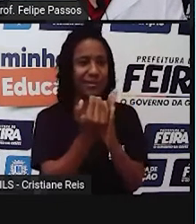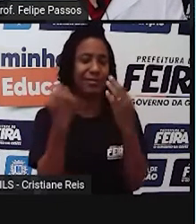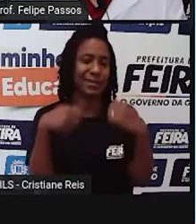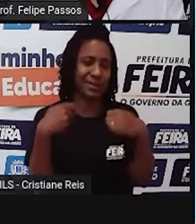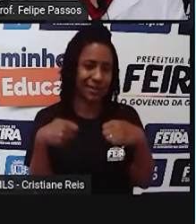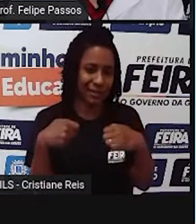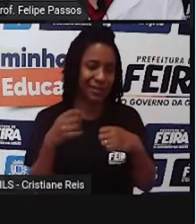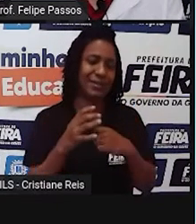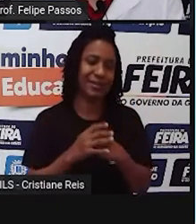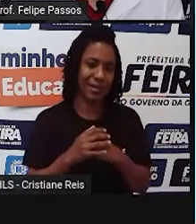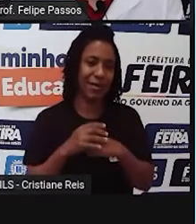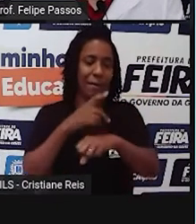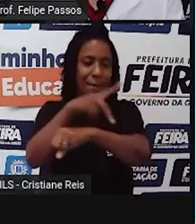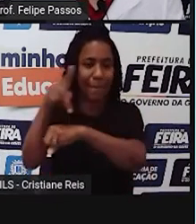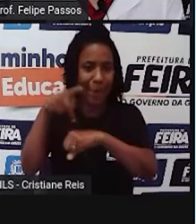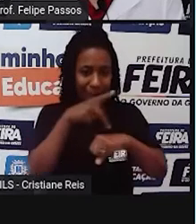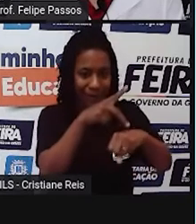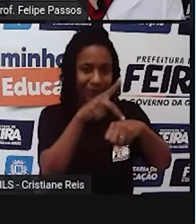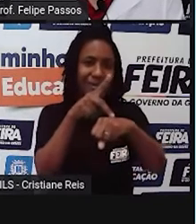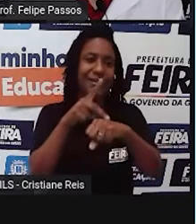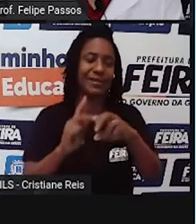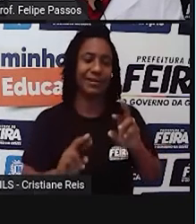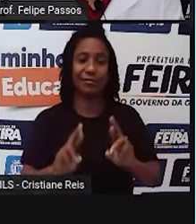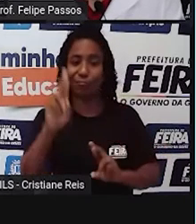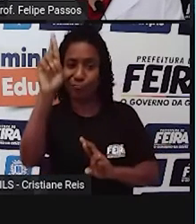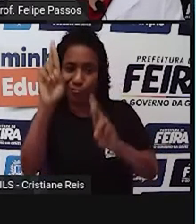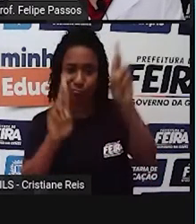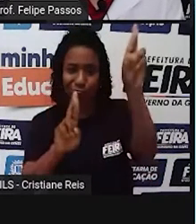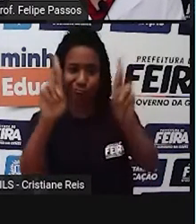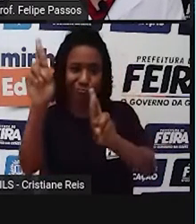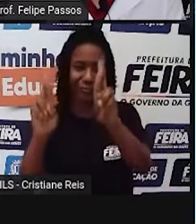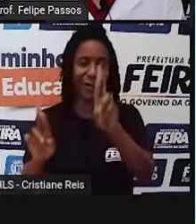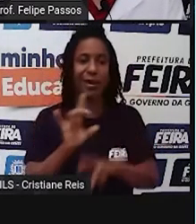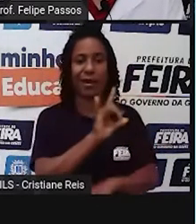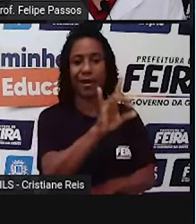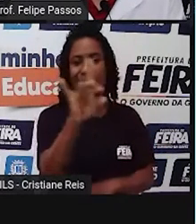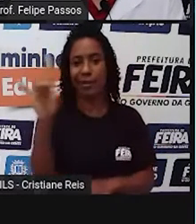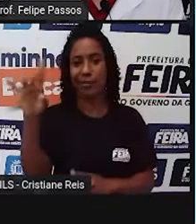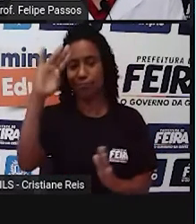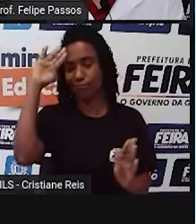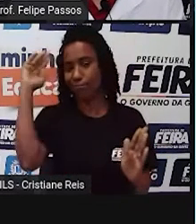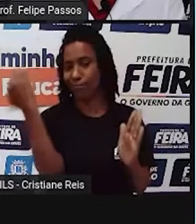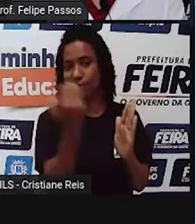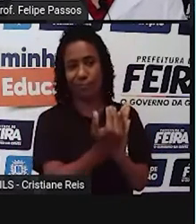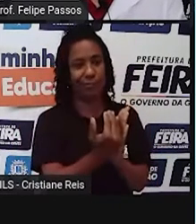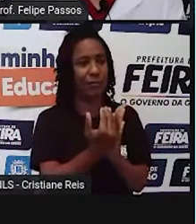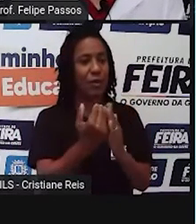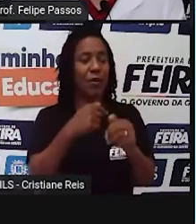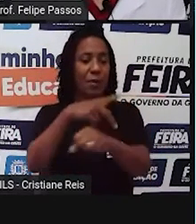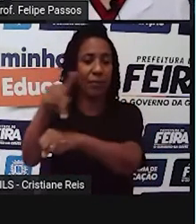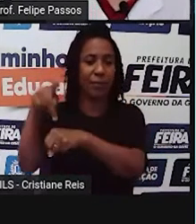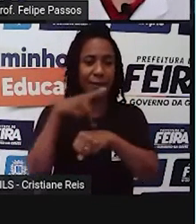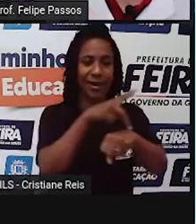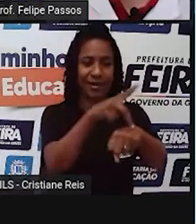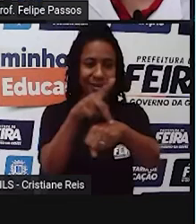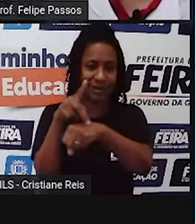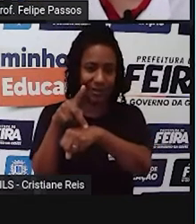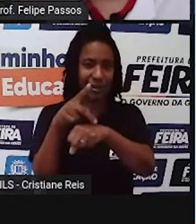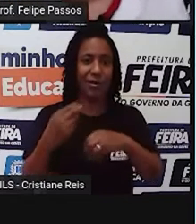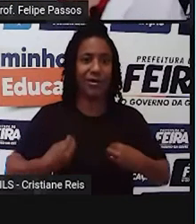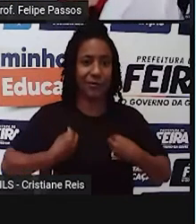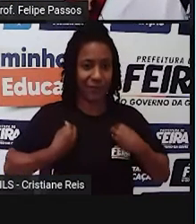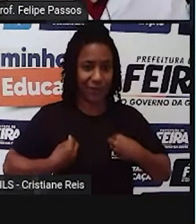países, lideranças dos países, tem que cumprir isso aqui para que a sua população viva com o mínimo, com a